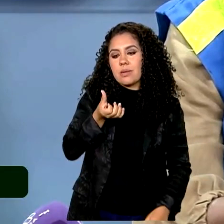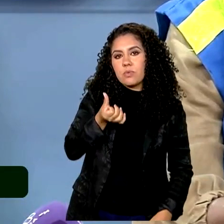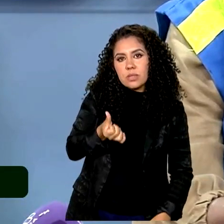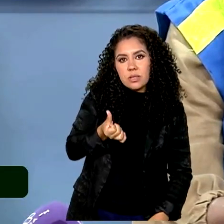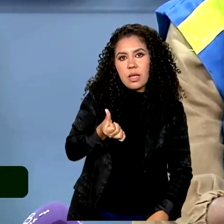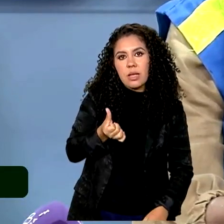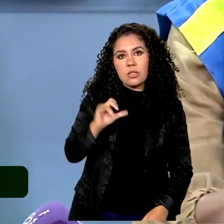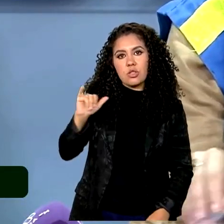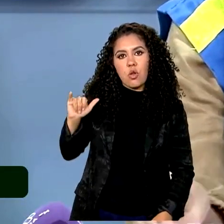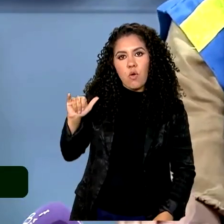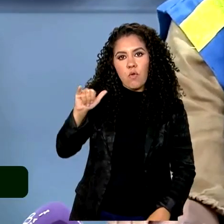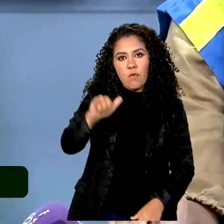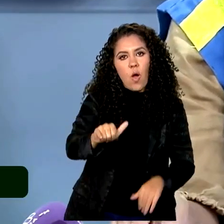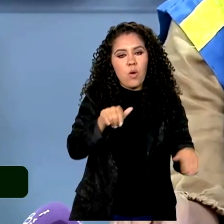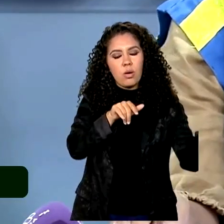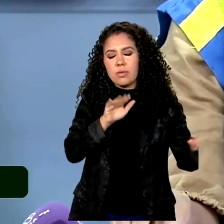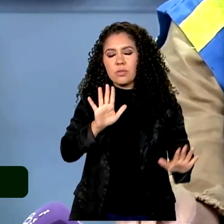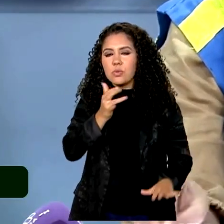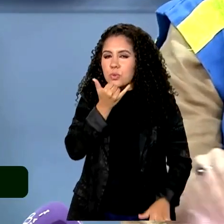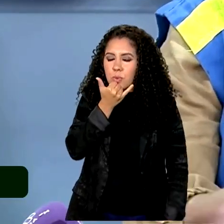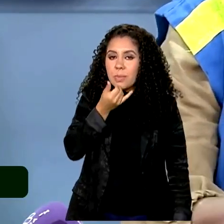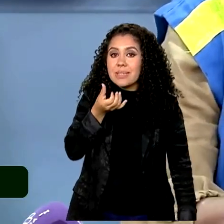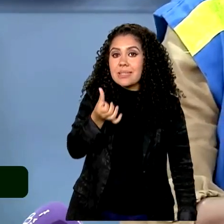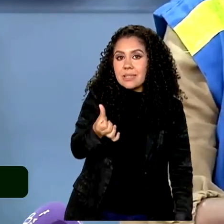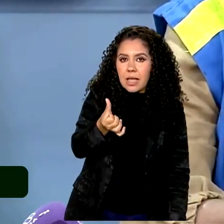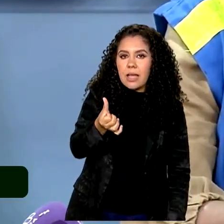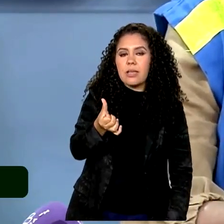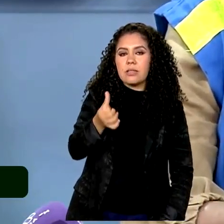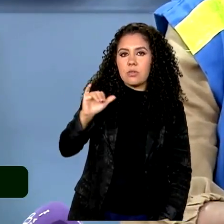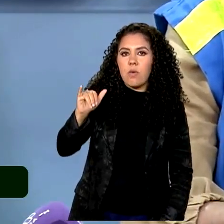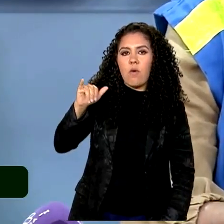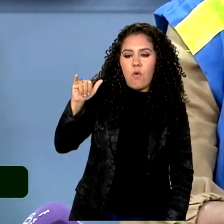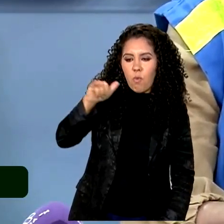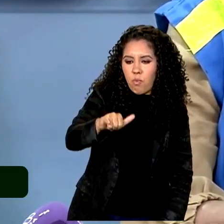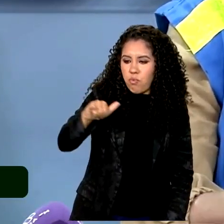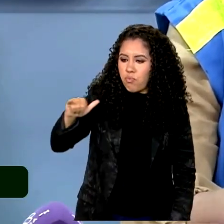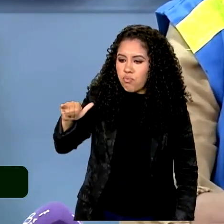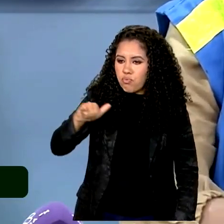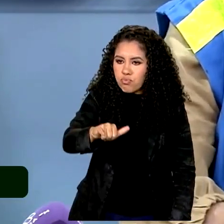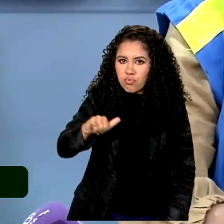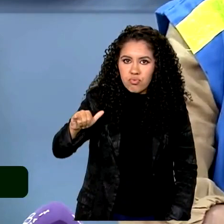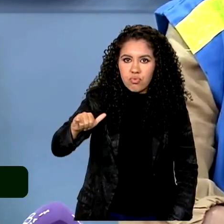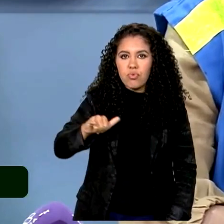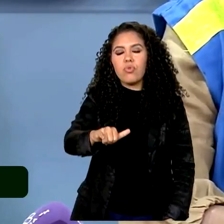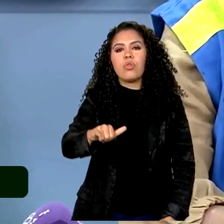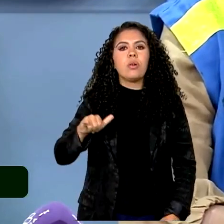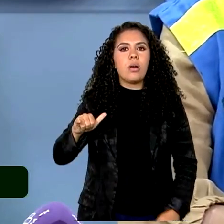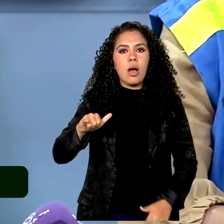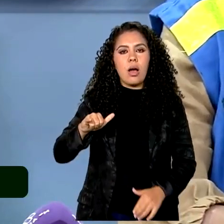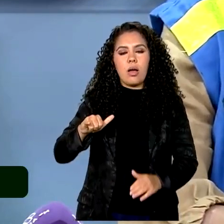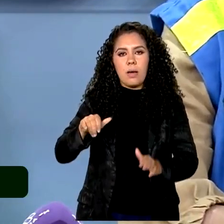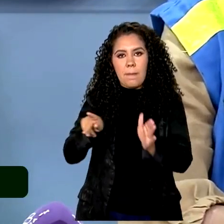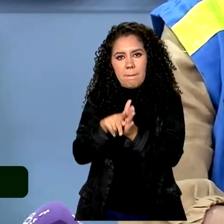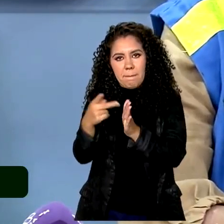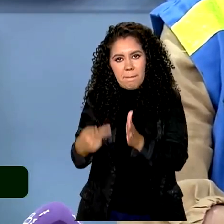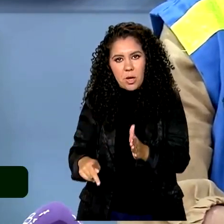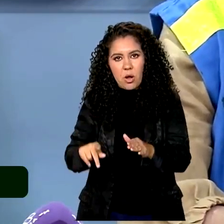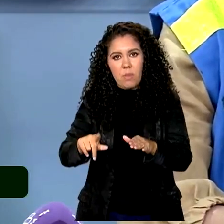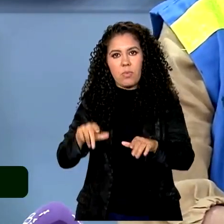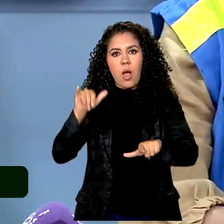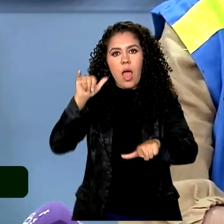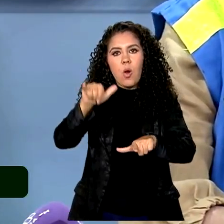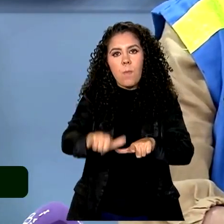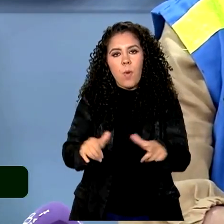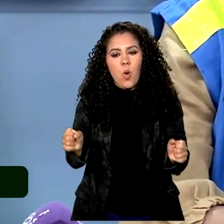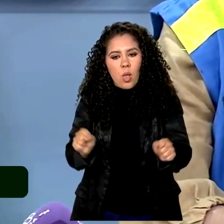semanais, opa, seis voos diários, aqui no aeroporto em Canoas. Nós vamos ter aí